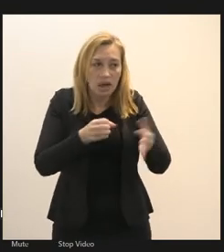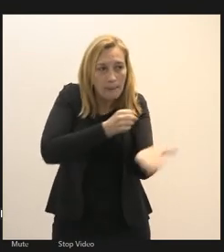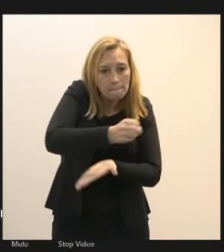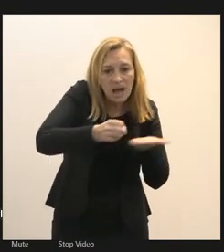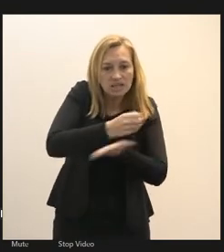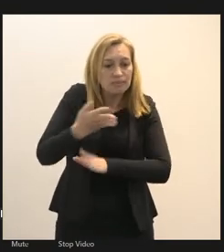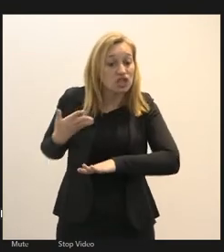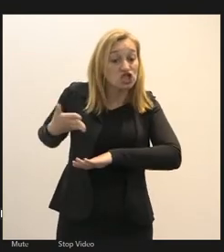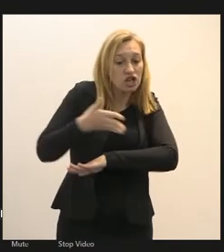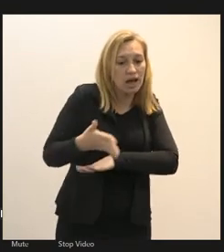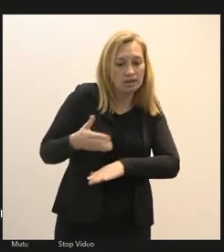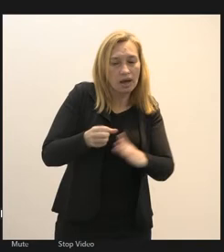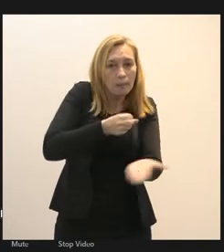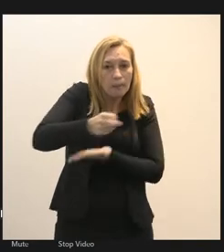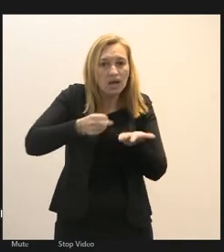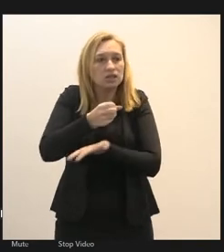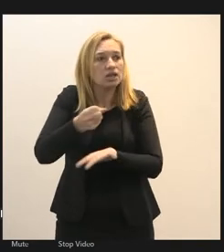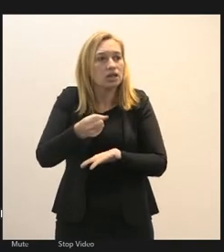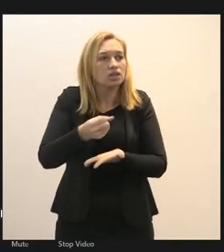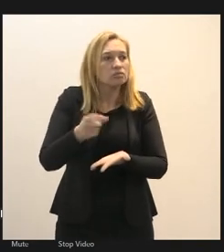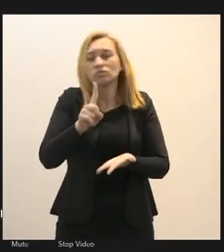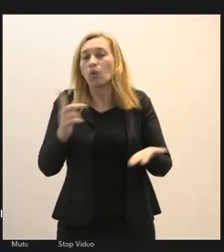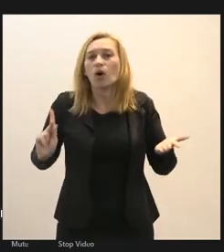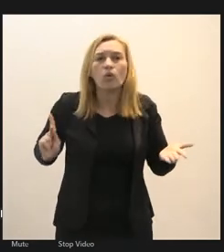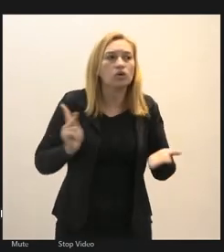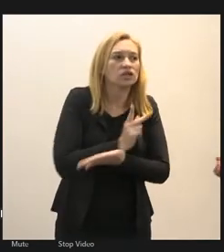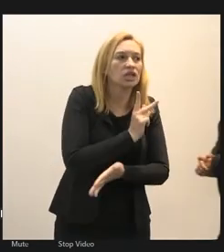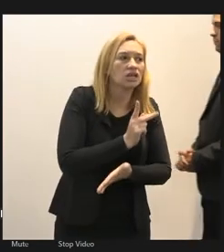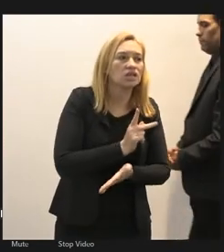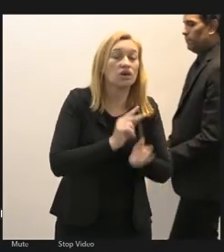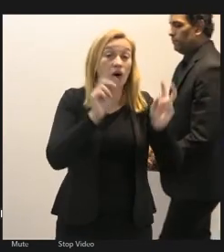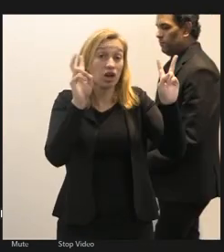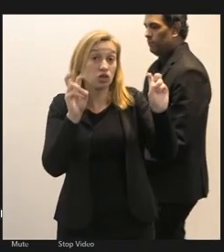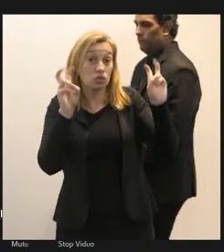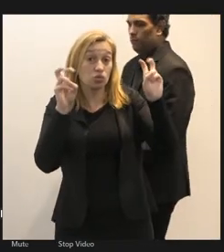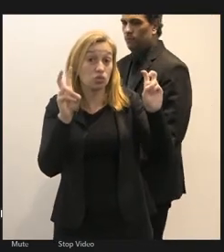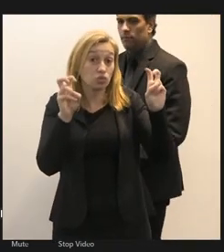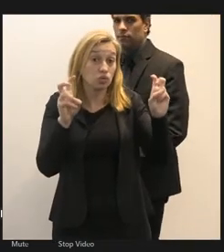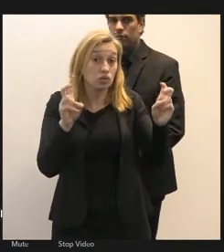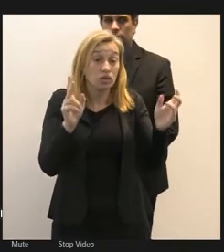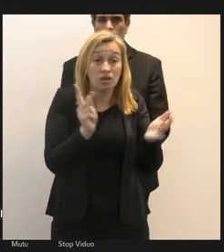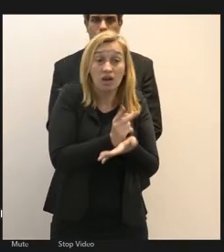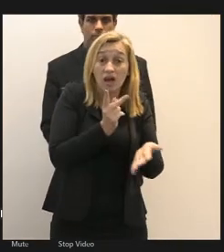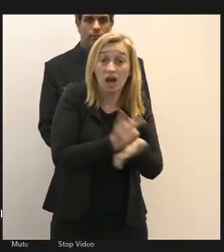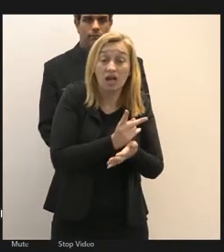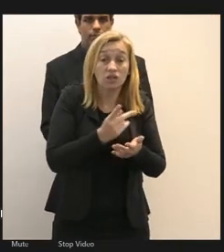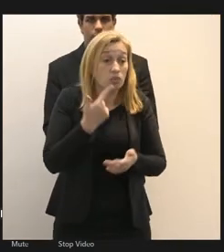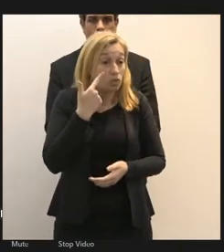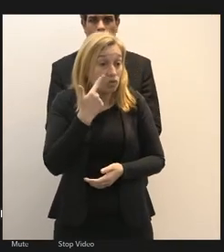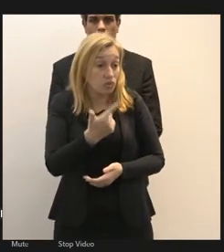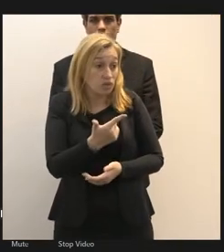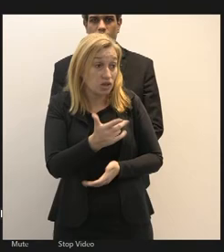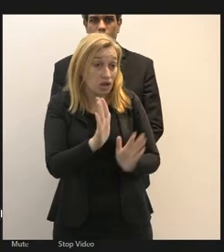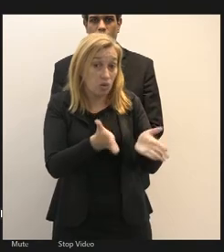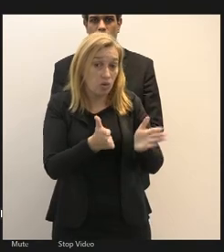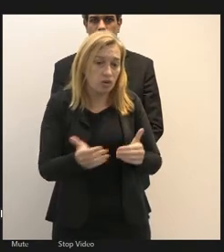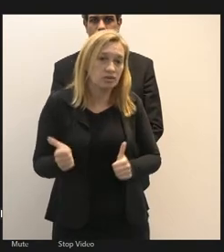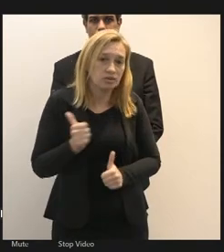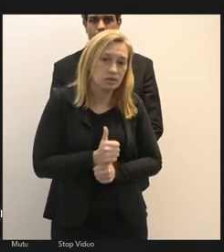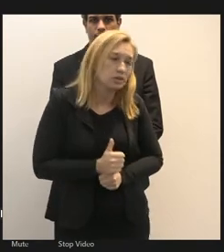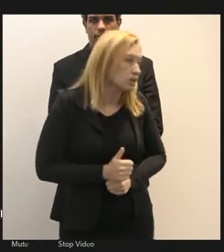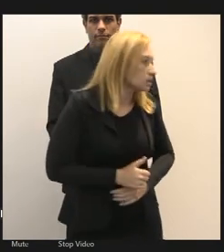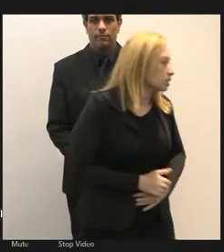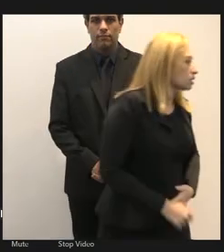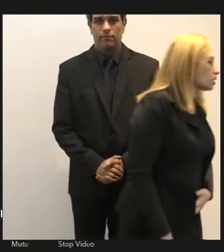chegar na base pra que não aconteçam situações abstratas como essa de do próprio